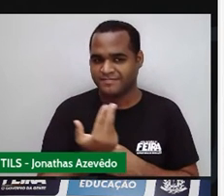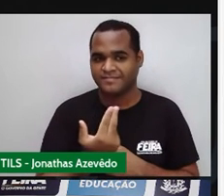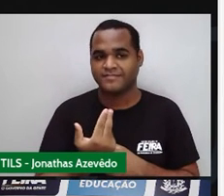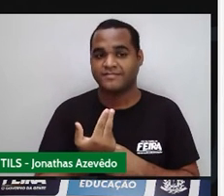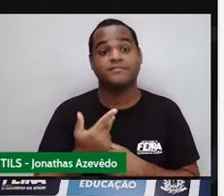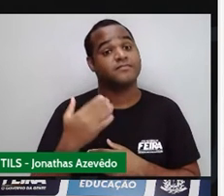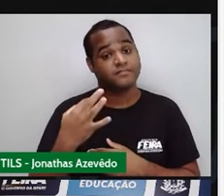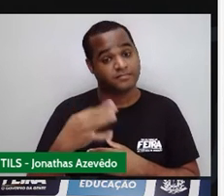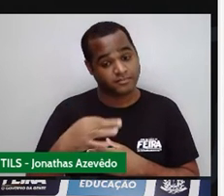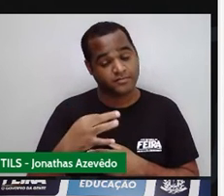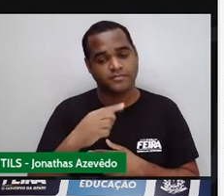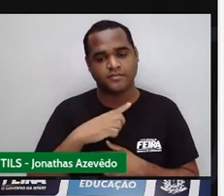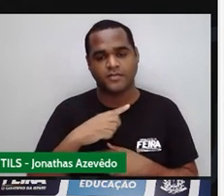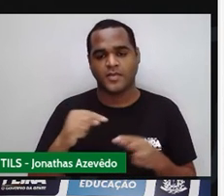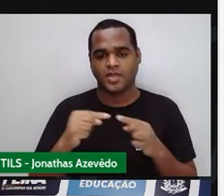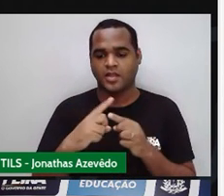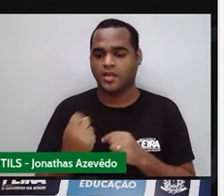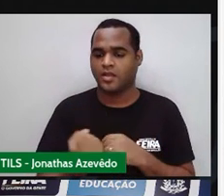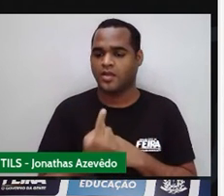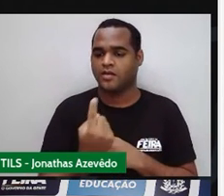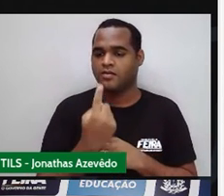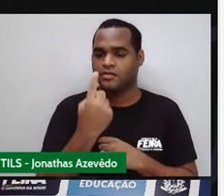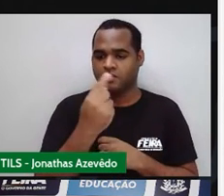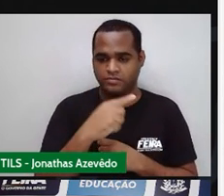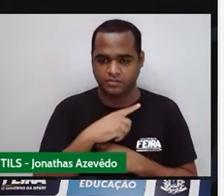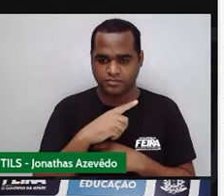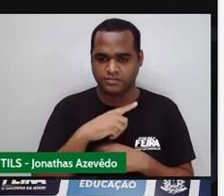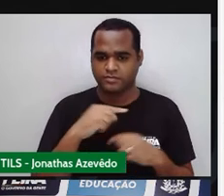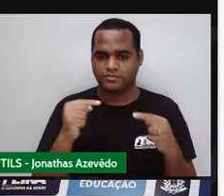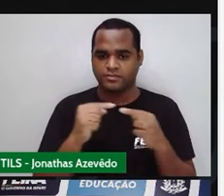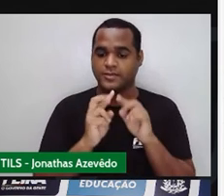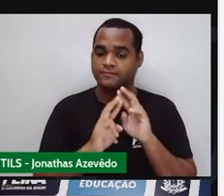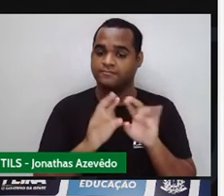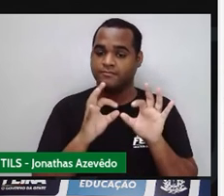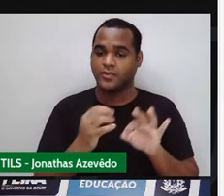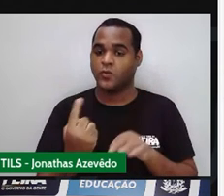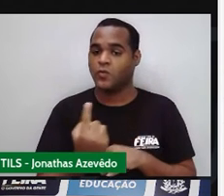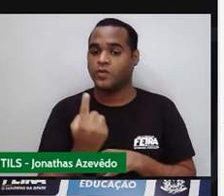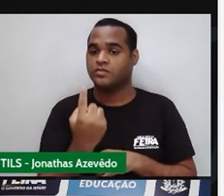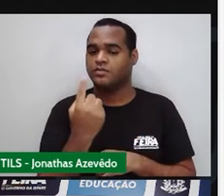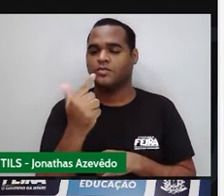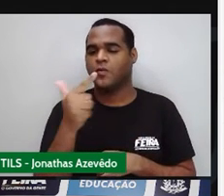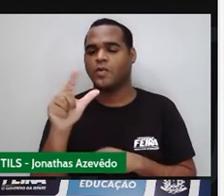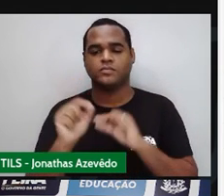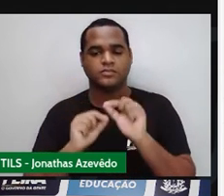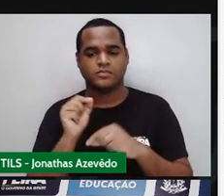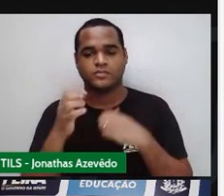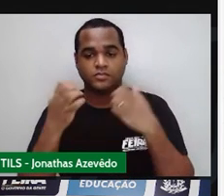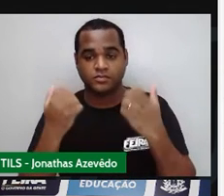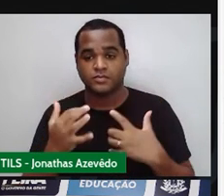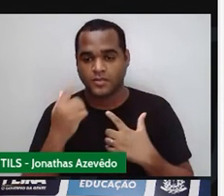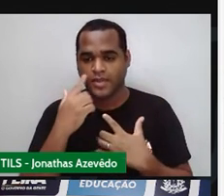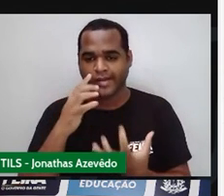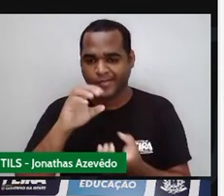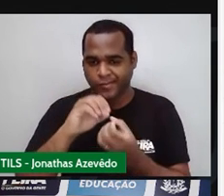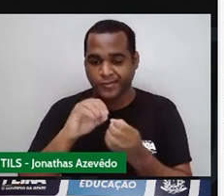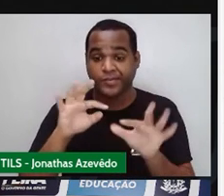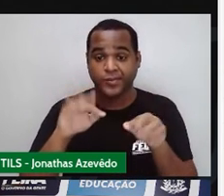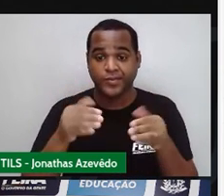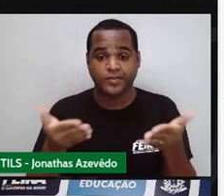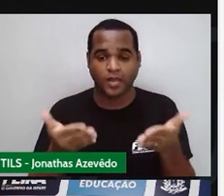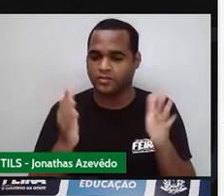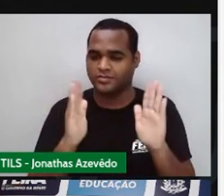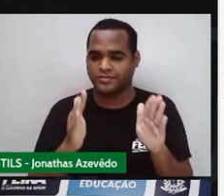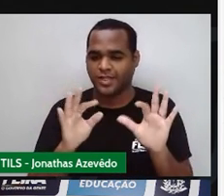Nesse aqui, a altura dele. E a altura do outro, se a gente colocar aqui, a altura aqui fecha certinho. Olha